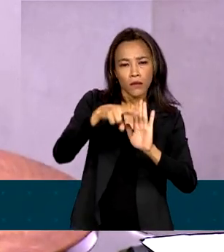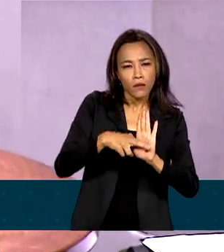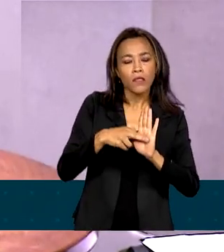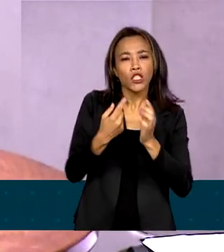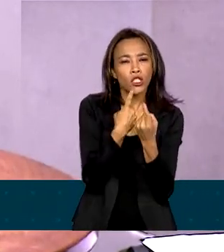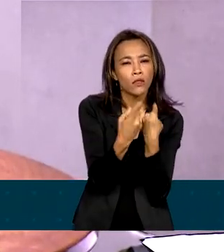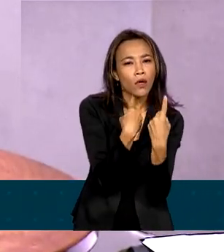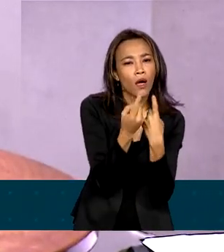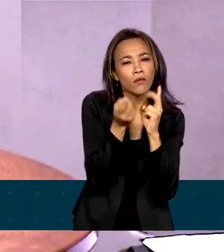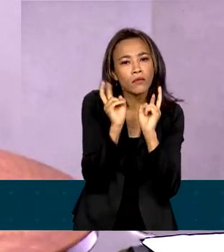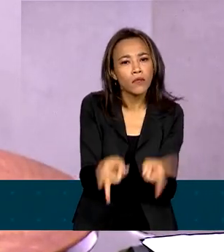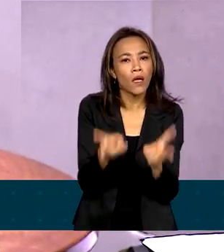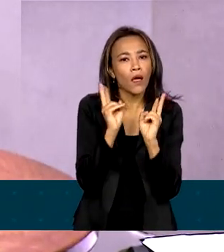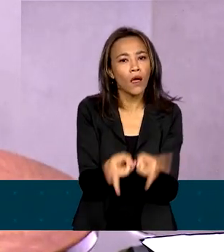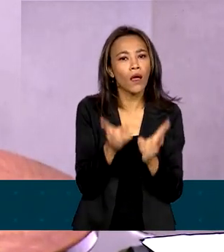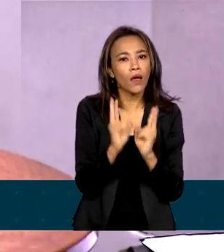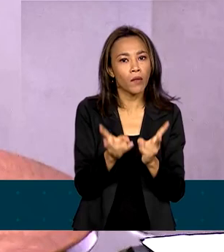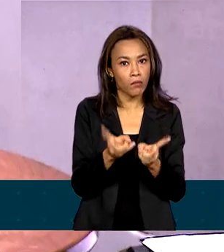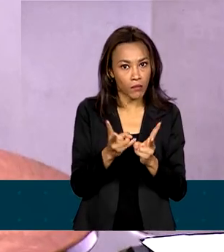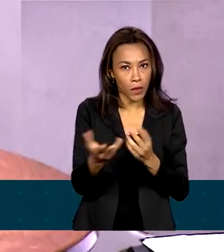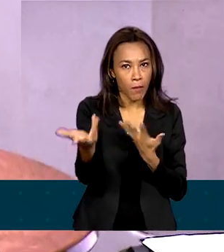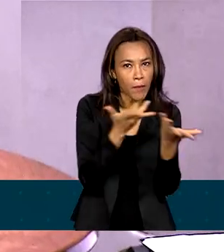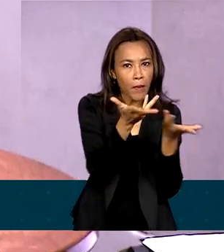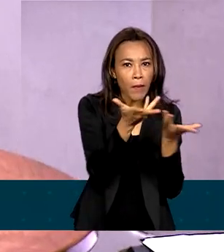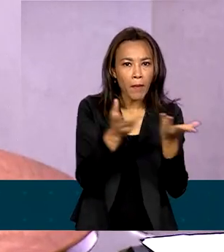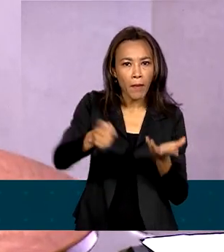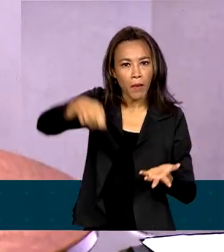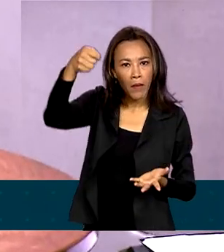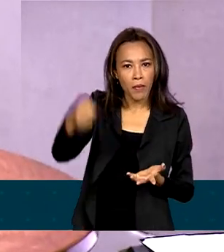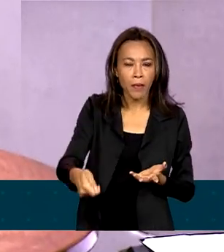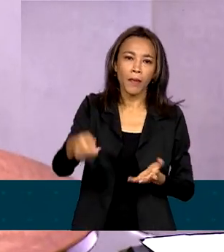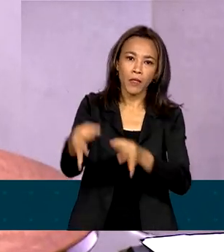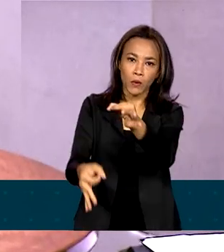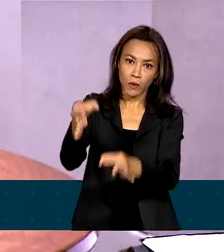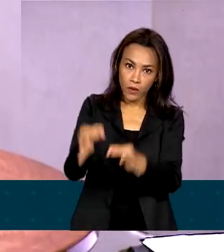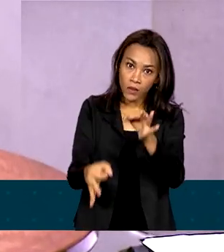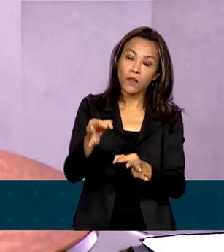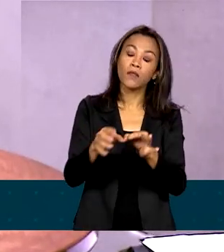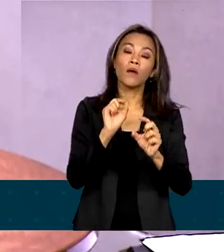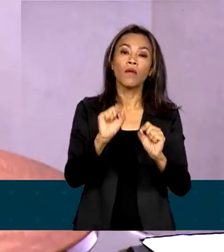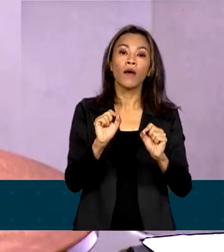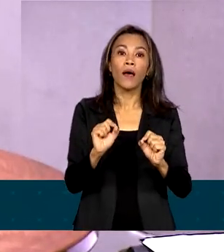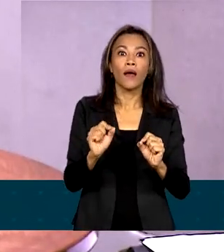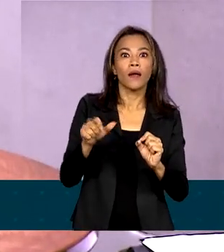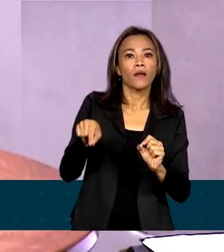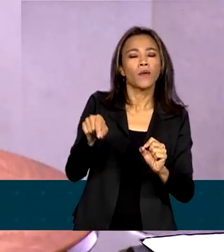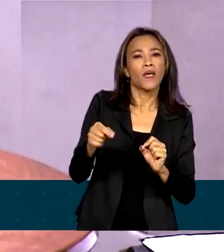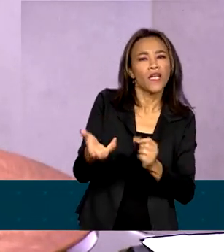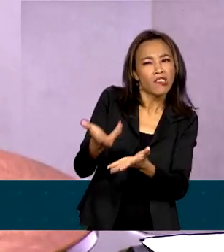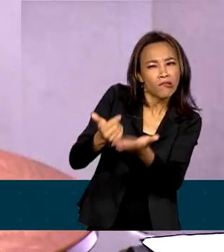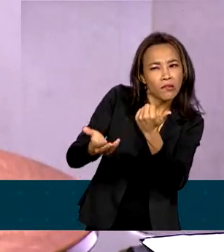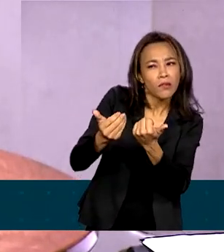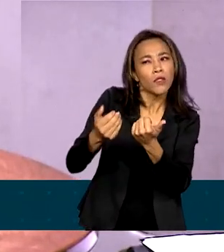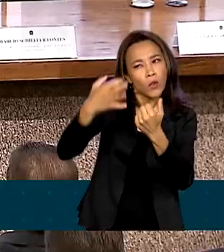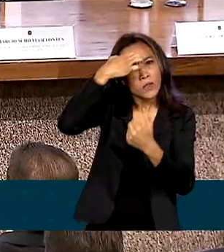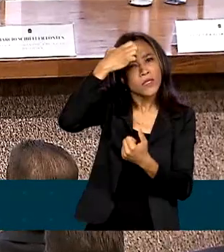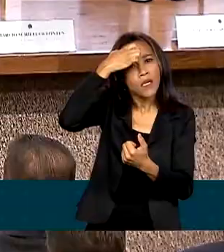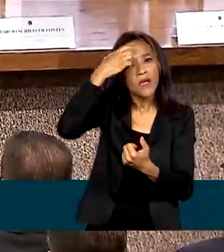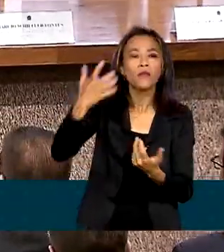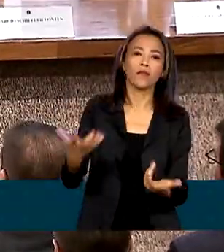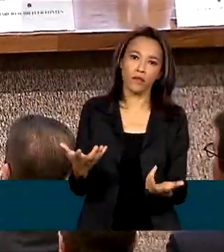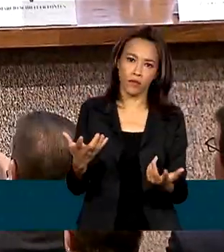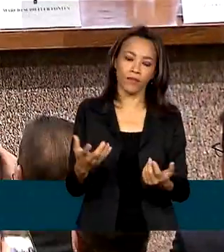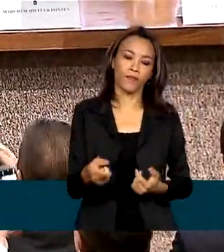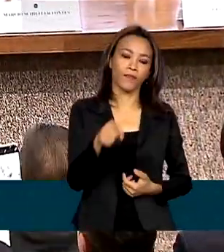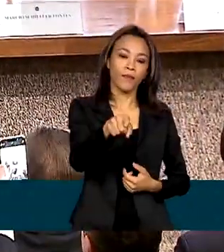o diálogo permanente com outros órgãos de execução penal para o apoio às alternativas de desencarceramento consciente. Na